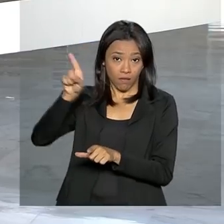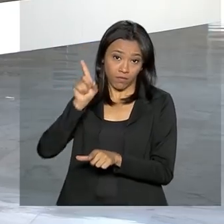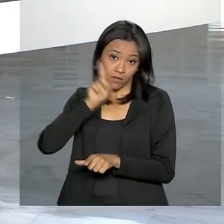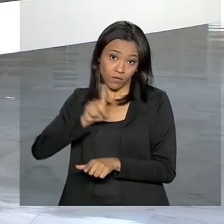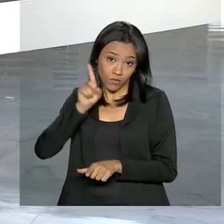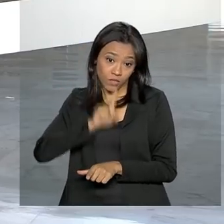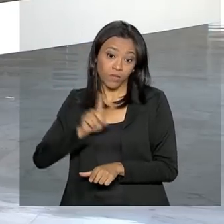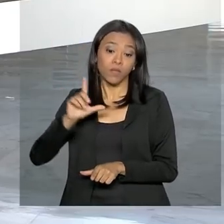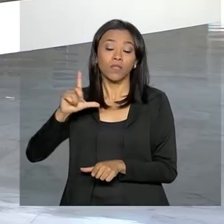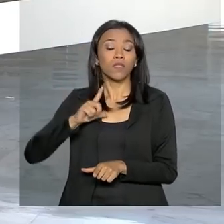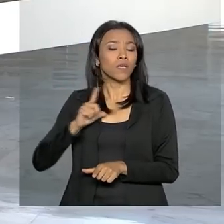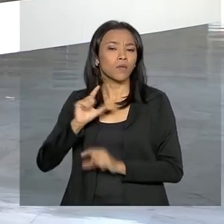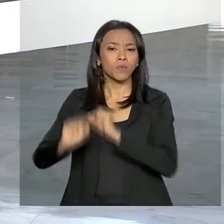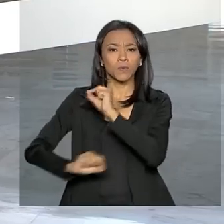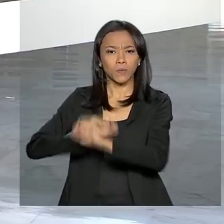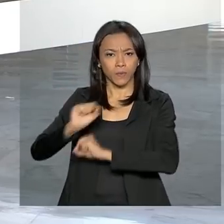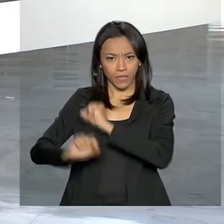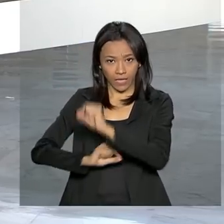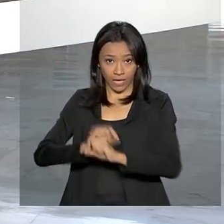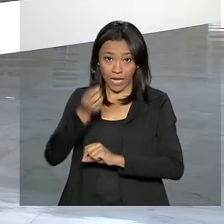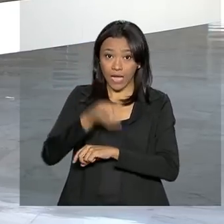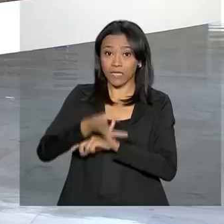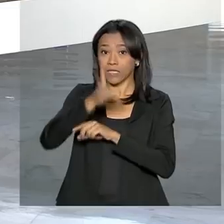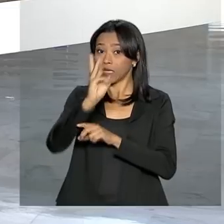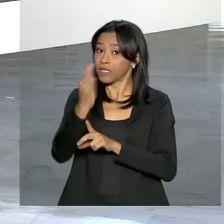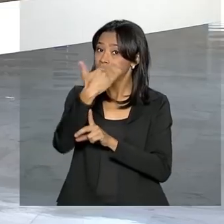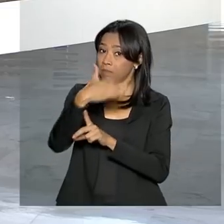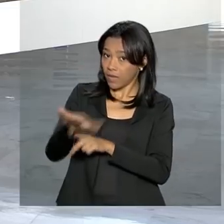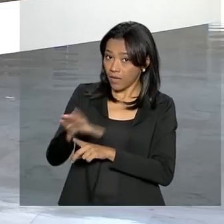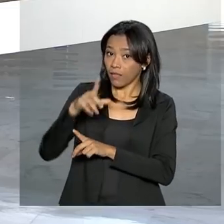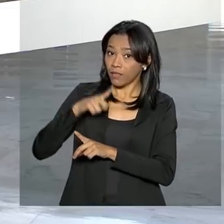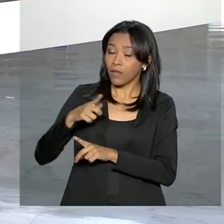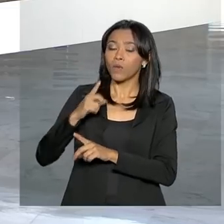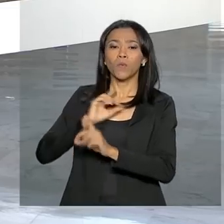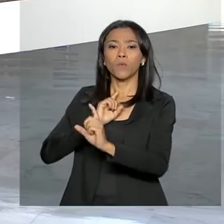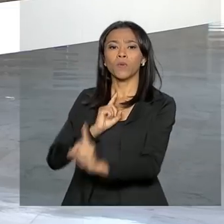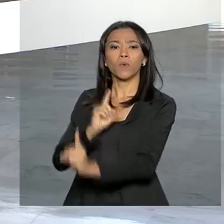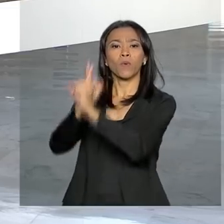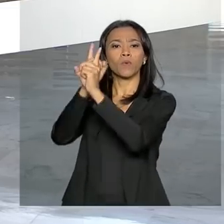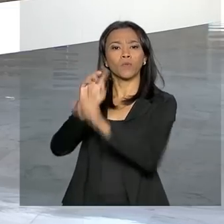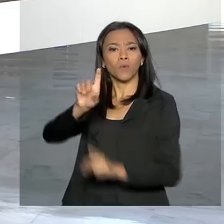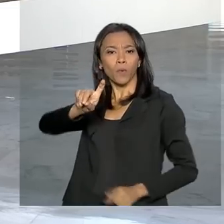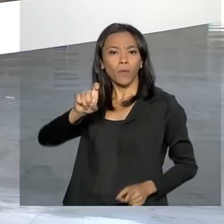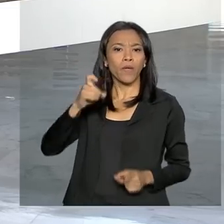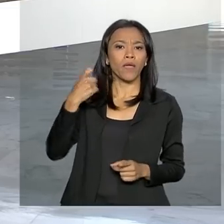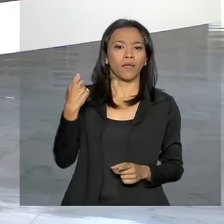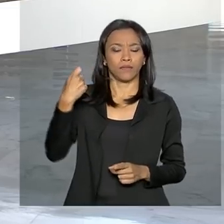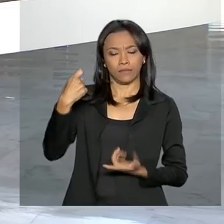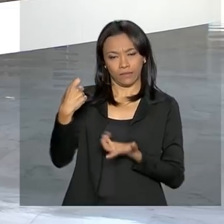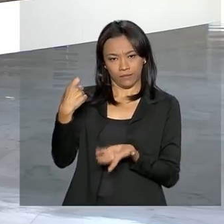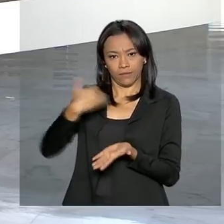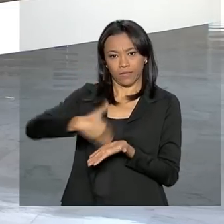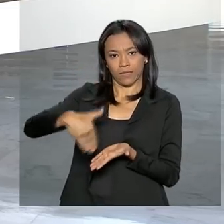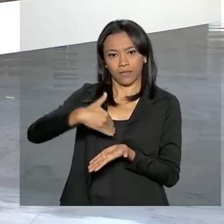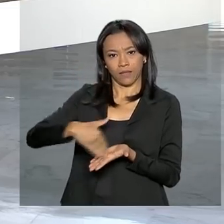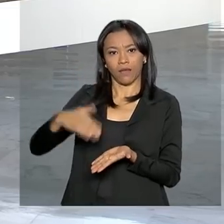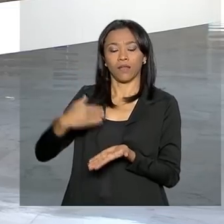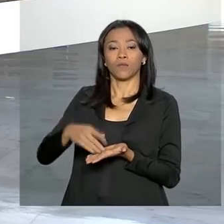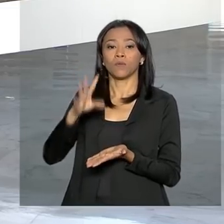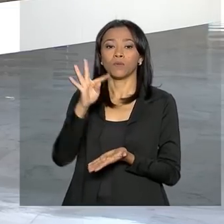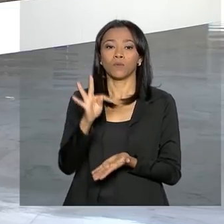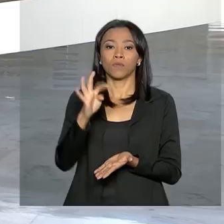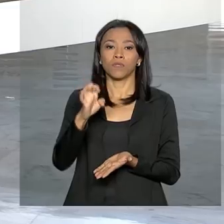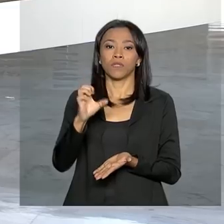a gente destaca ele tem às três e meia uma audiência com o ex-secretário do Tesouro dos Estados Unidos,